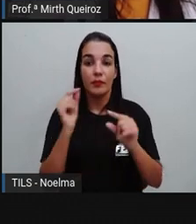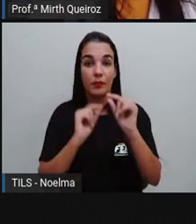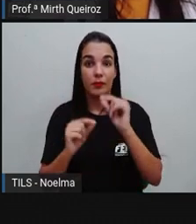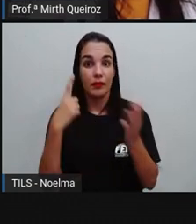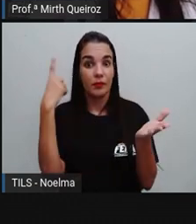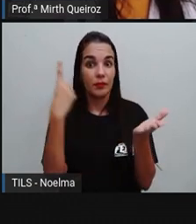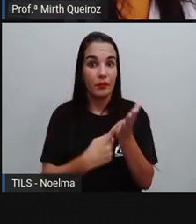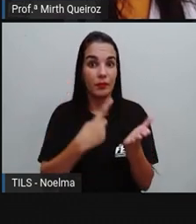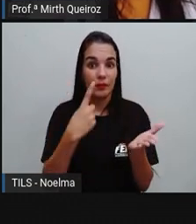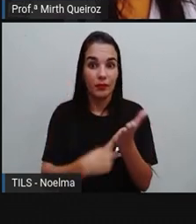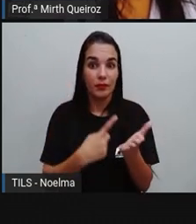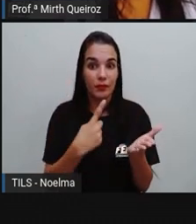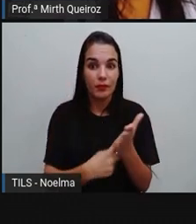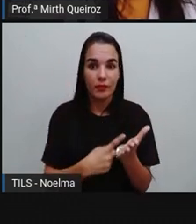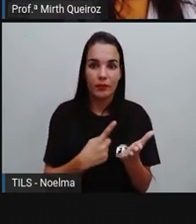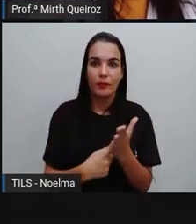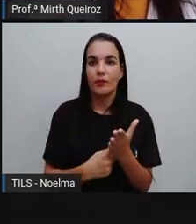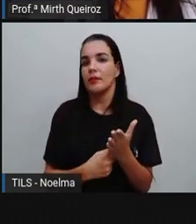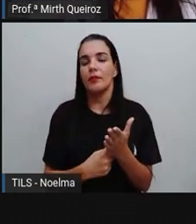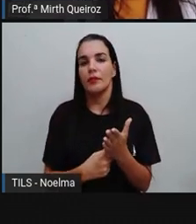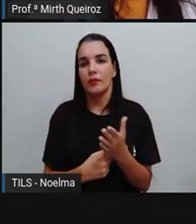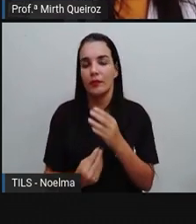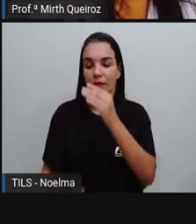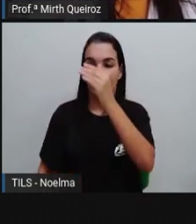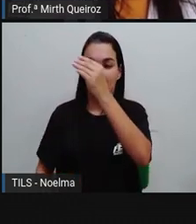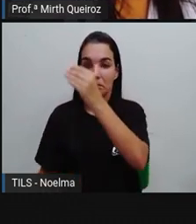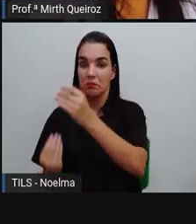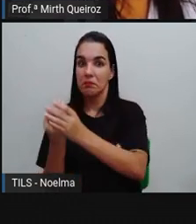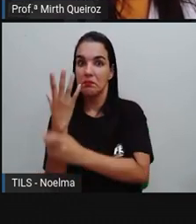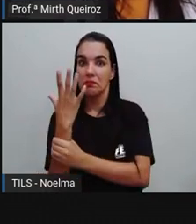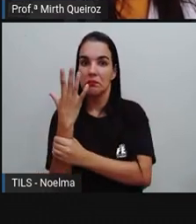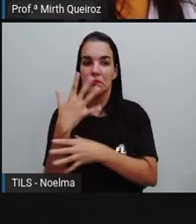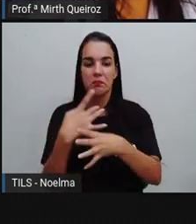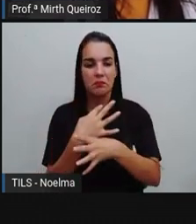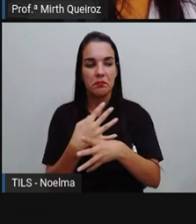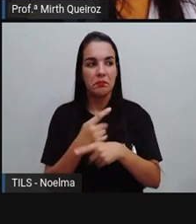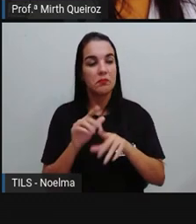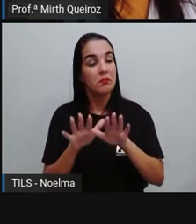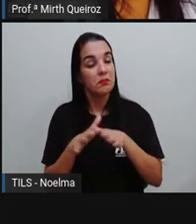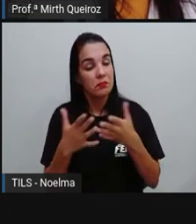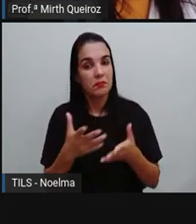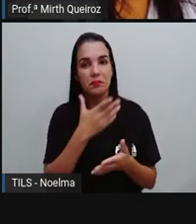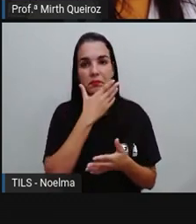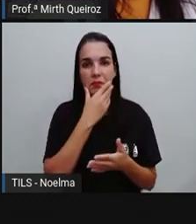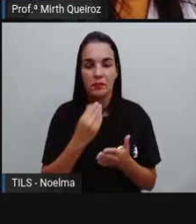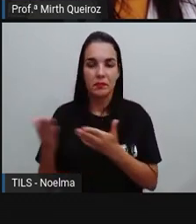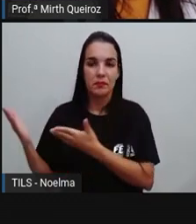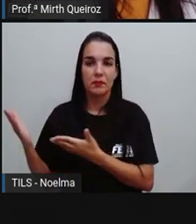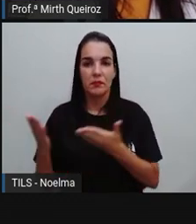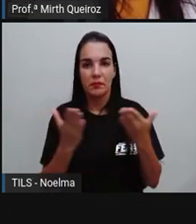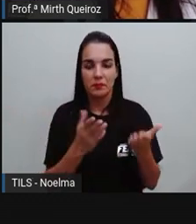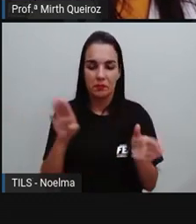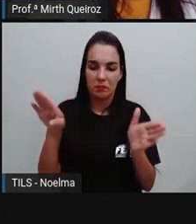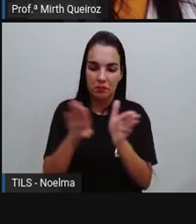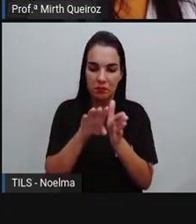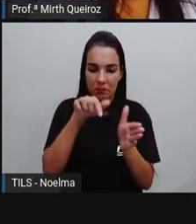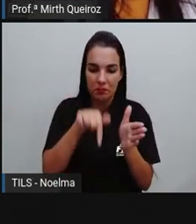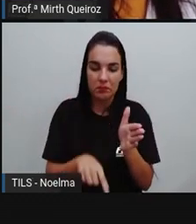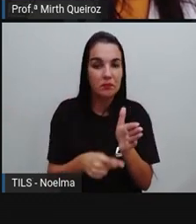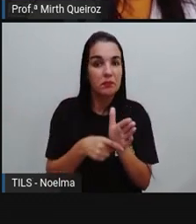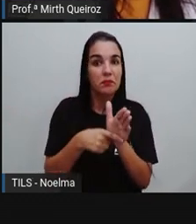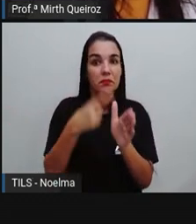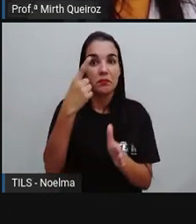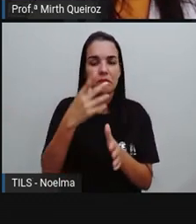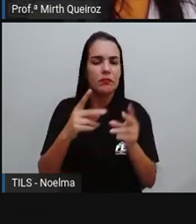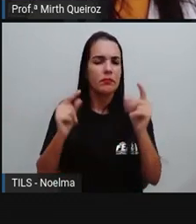Que marca aí a fundação da cidade seria quando Tomé de Souza pisou nessas terras aqui,